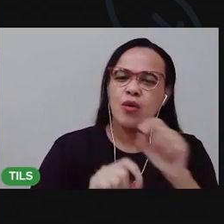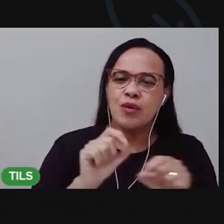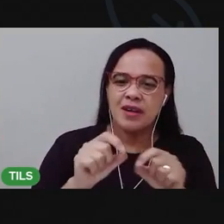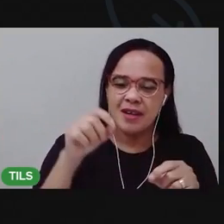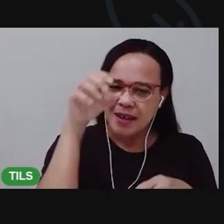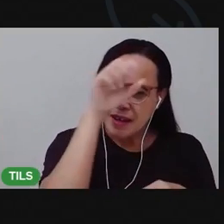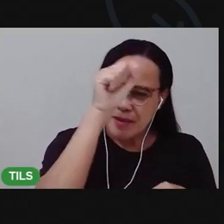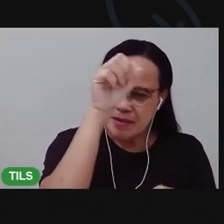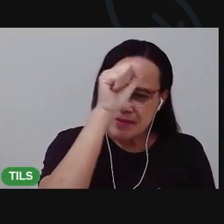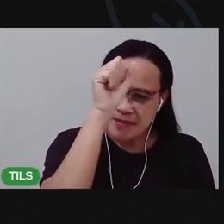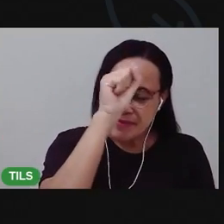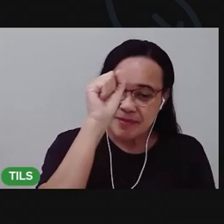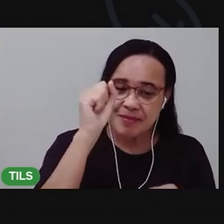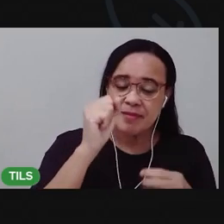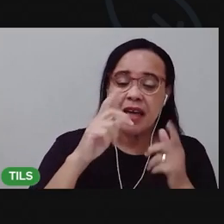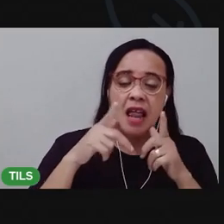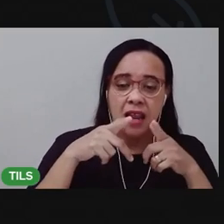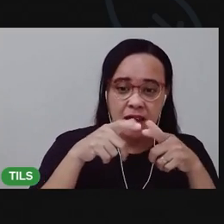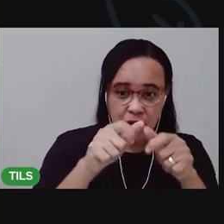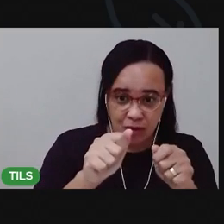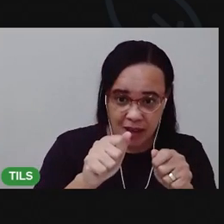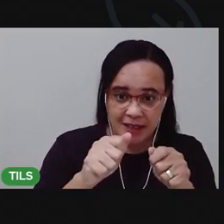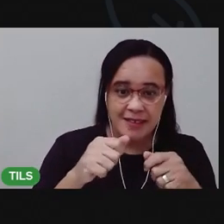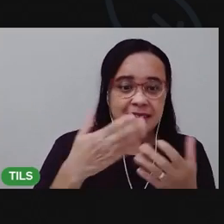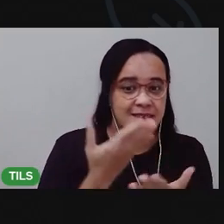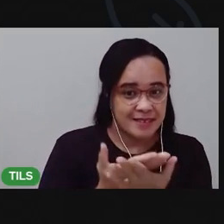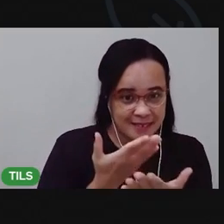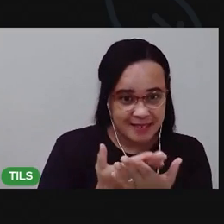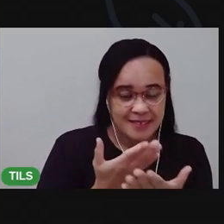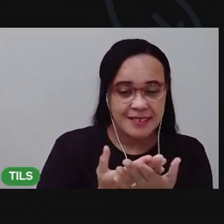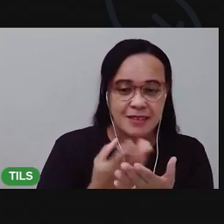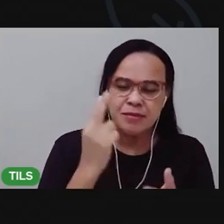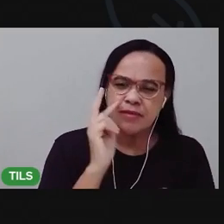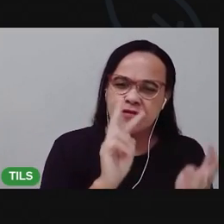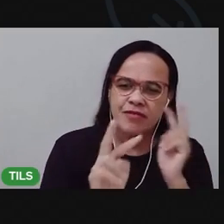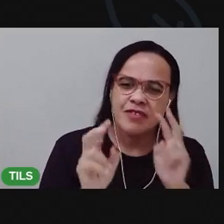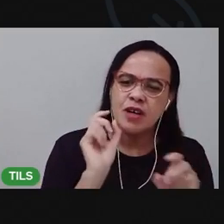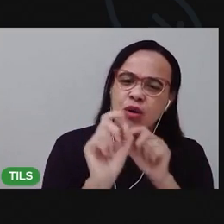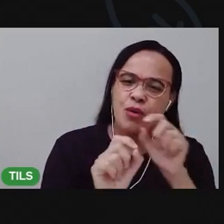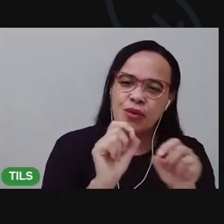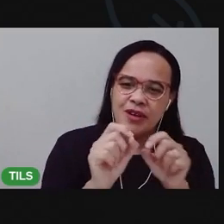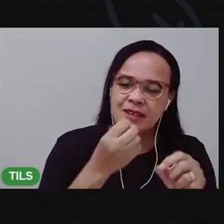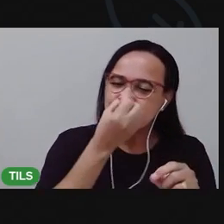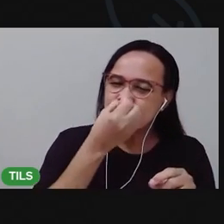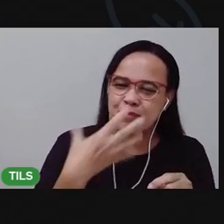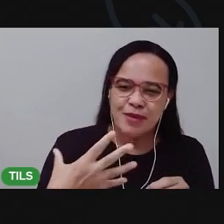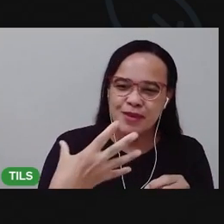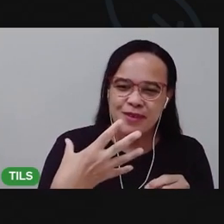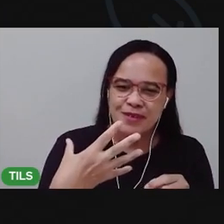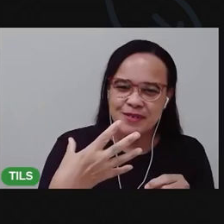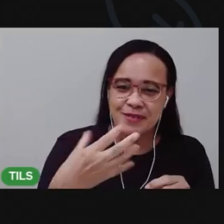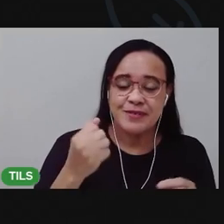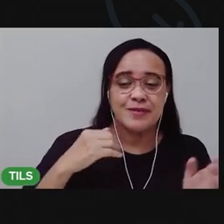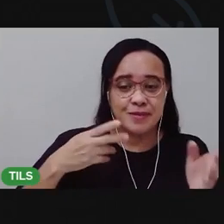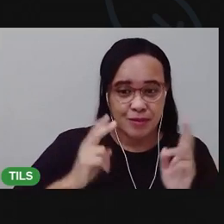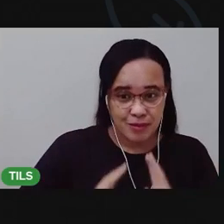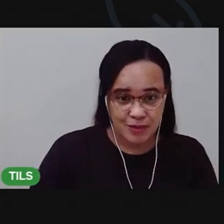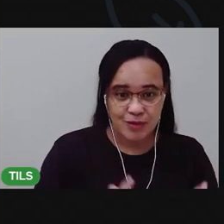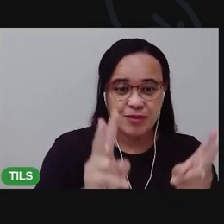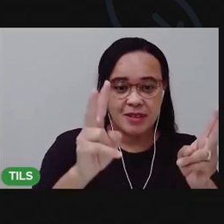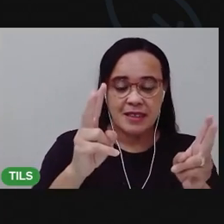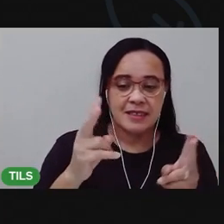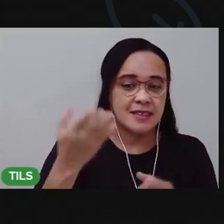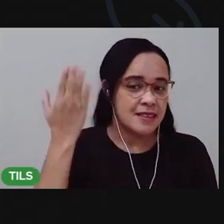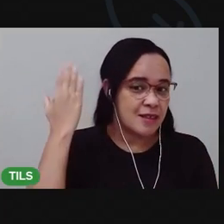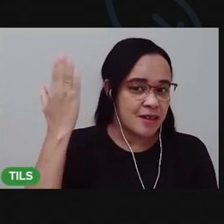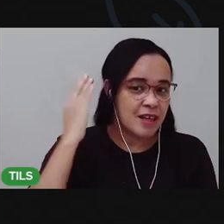Na aula de linguagens, vamos dizer um assunto muito interessante, dando sequência aos conteúdos